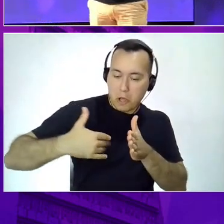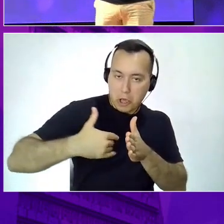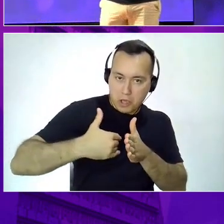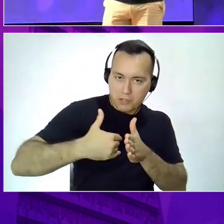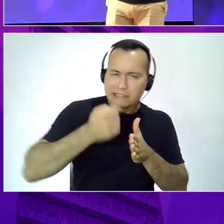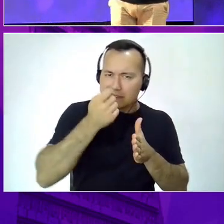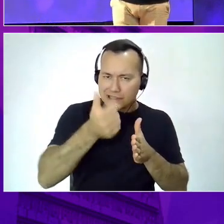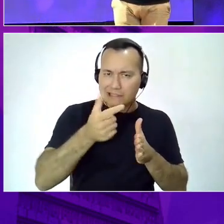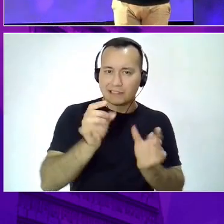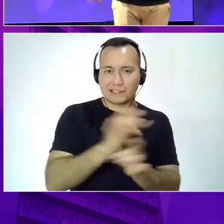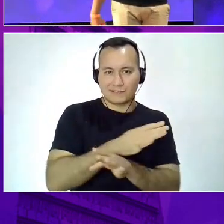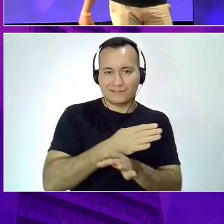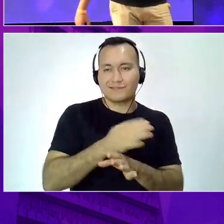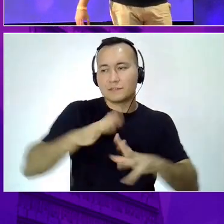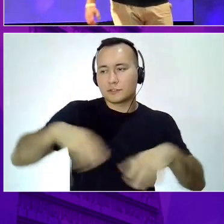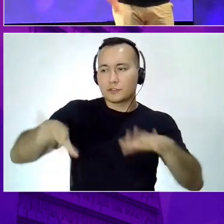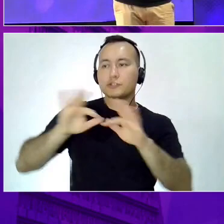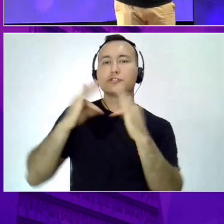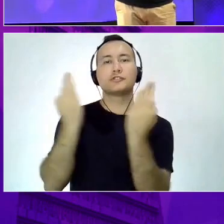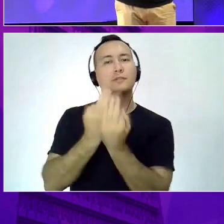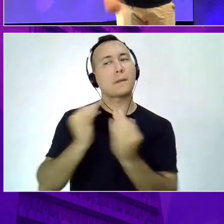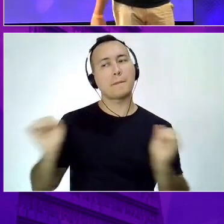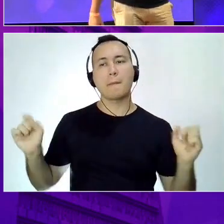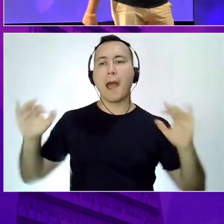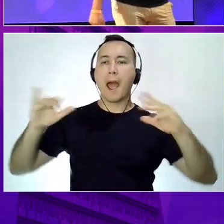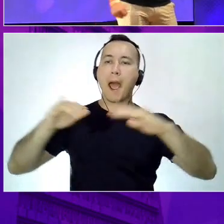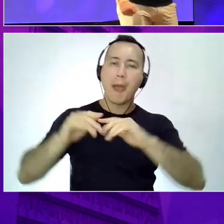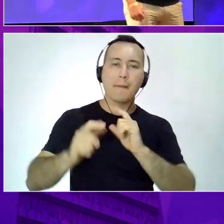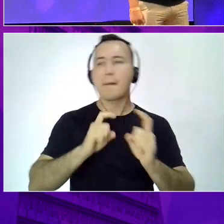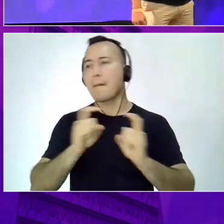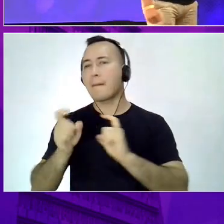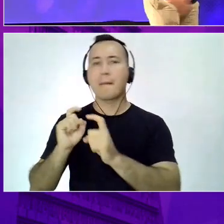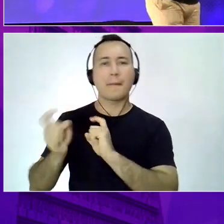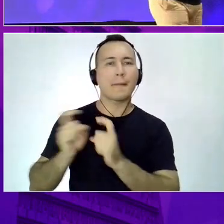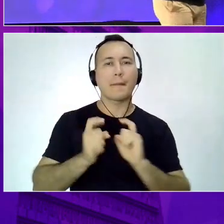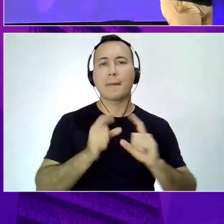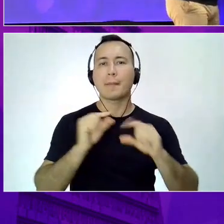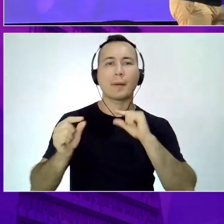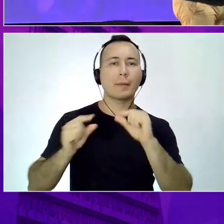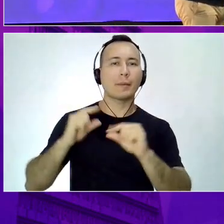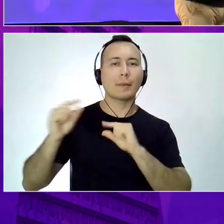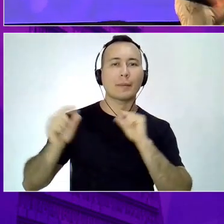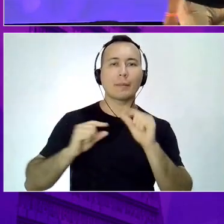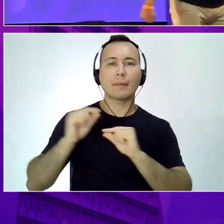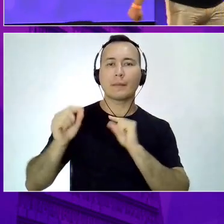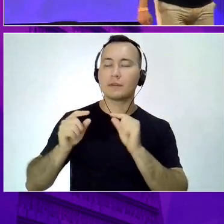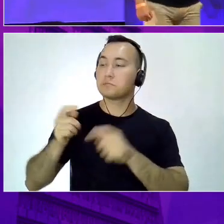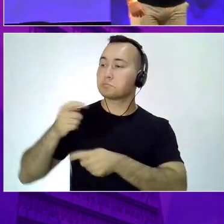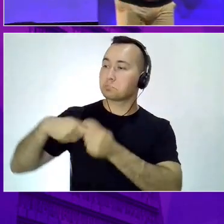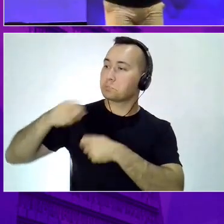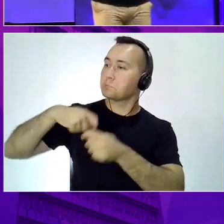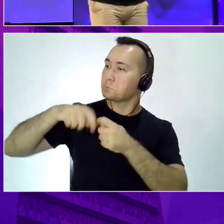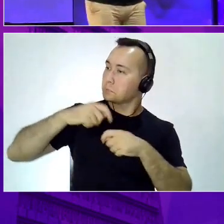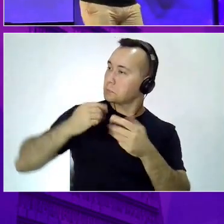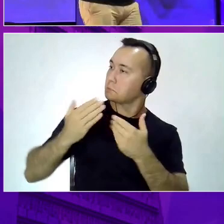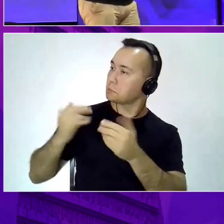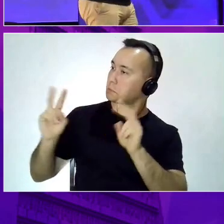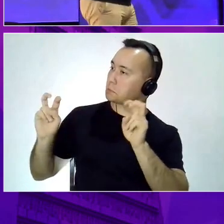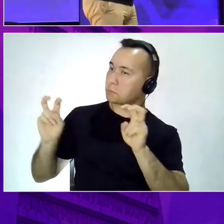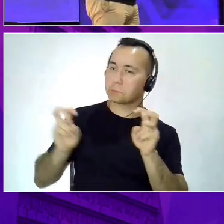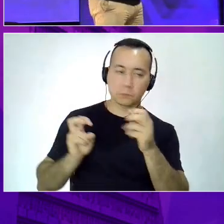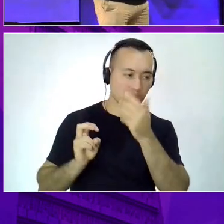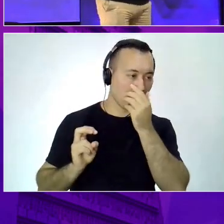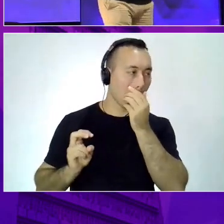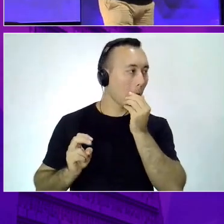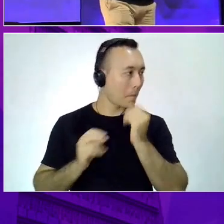reunir, né? O pessoal costuma se reunir. Nessa reunião de família, está todo mundo falando um negócio ali. Ah, falando de alguma